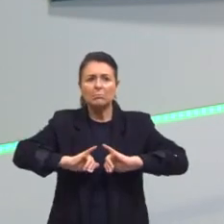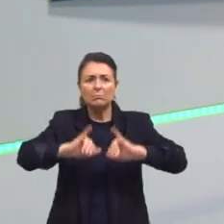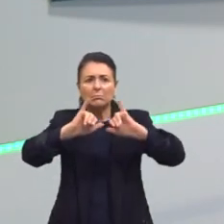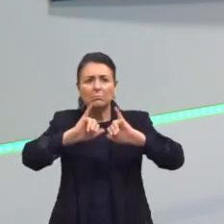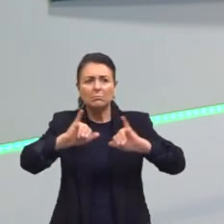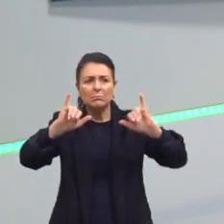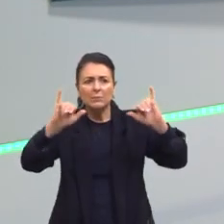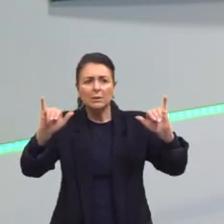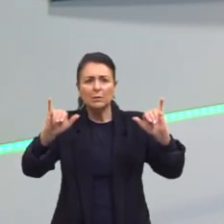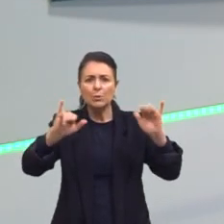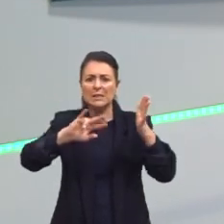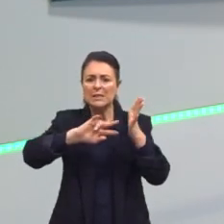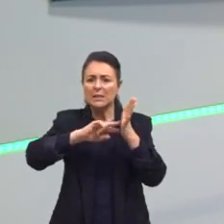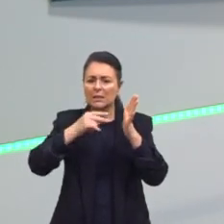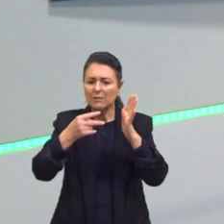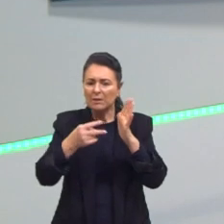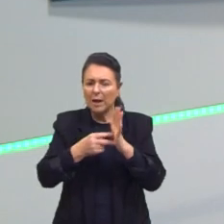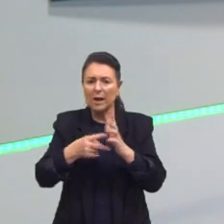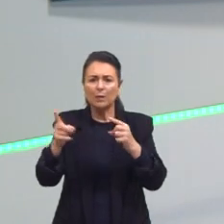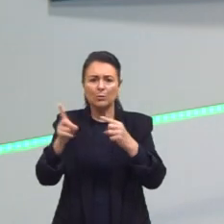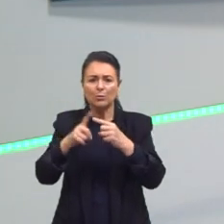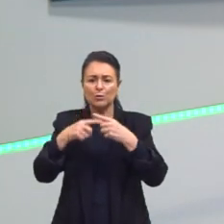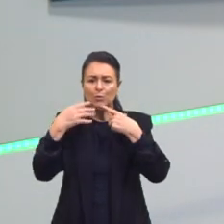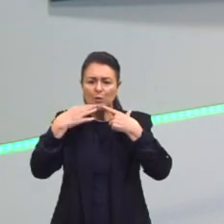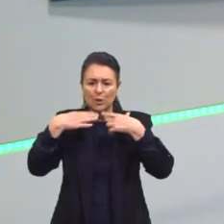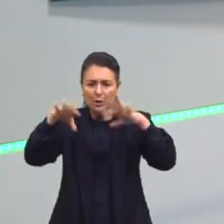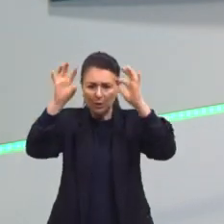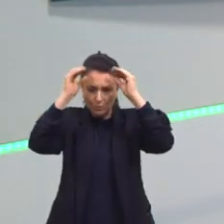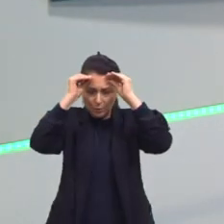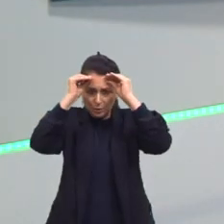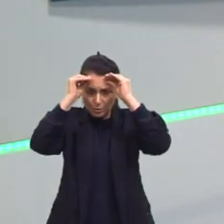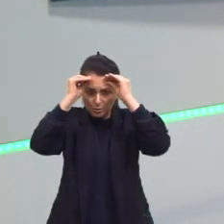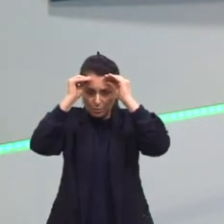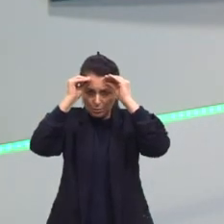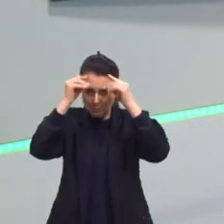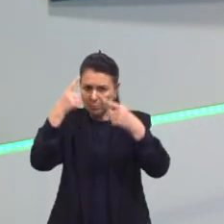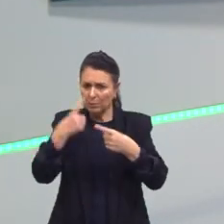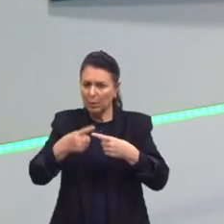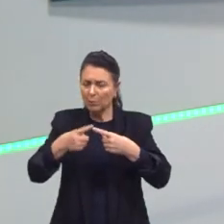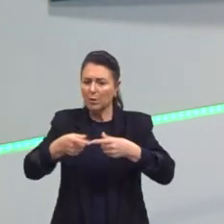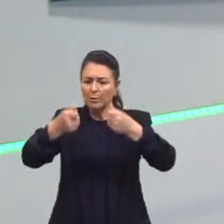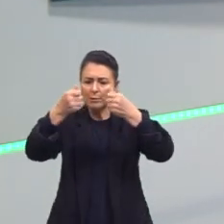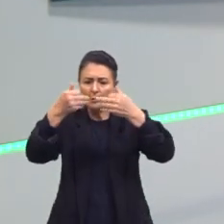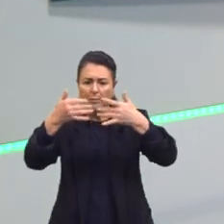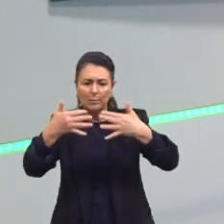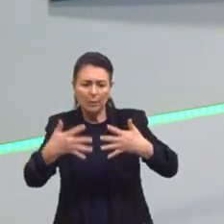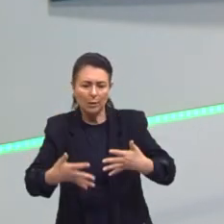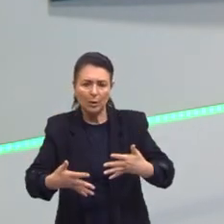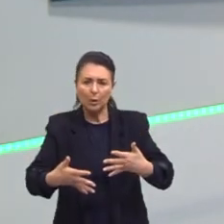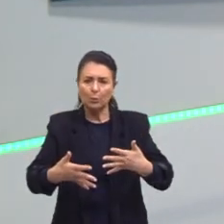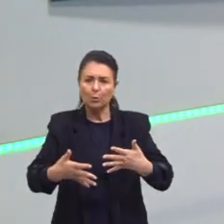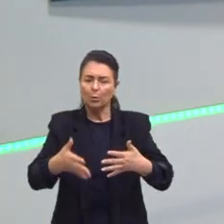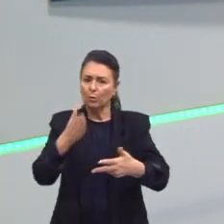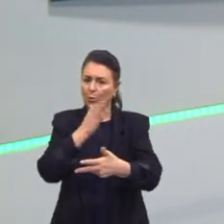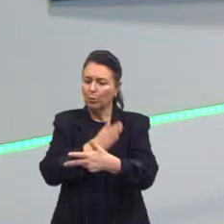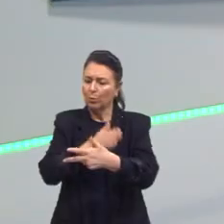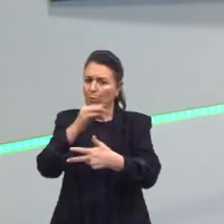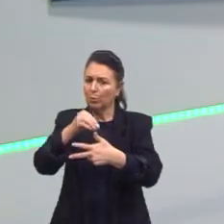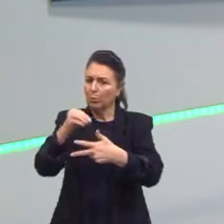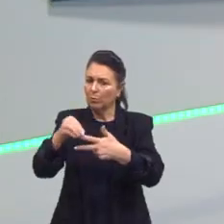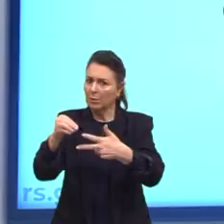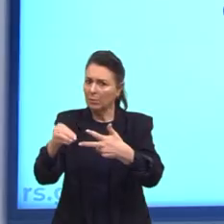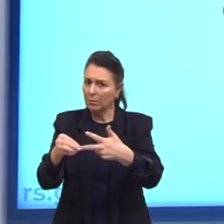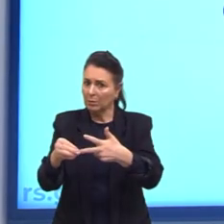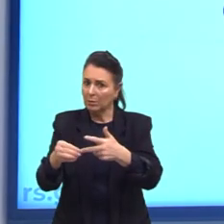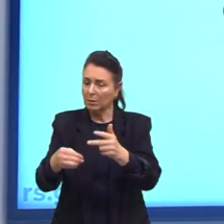slogan, que linguagem se usa. Mas por que a gente está falando isso num preparatório aí para o Enem? Porque lá